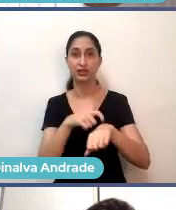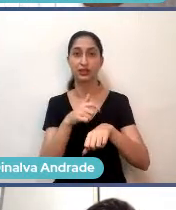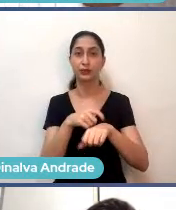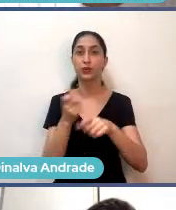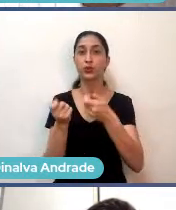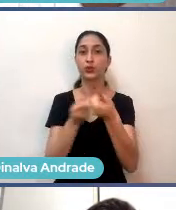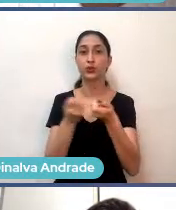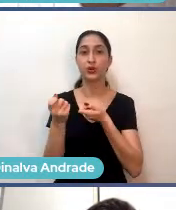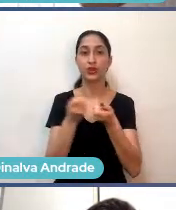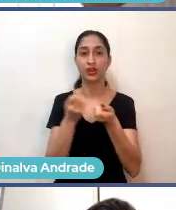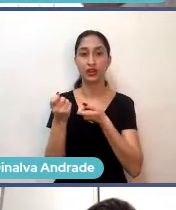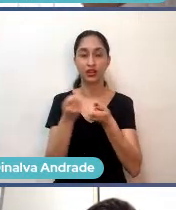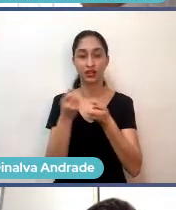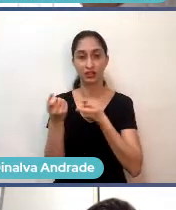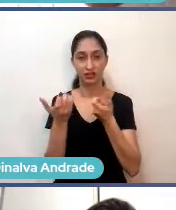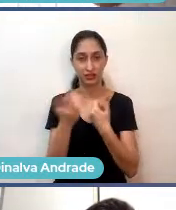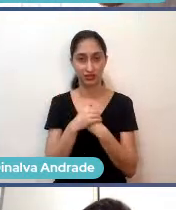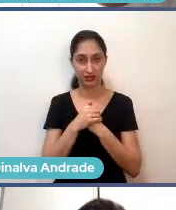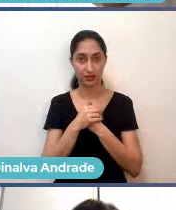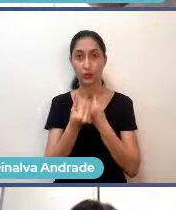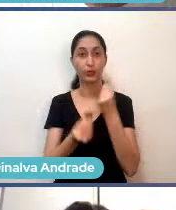e demandas e afins?